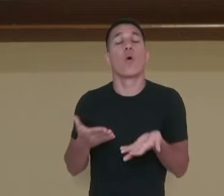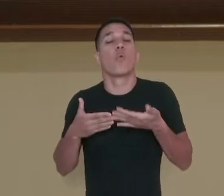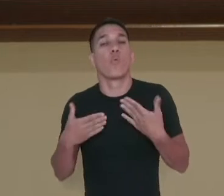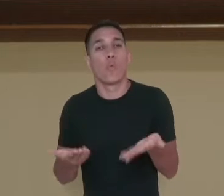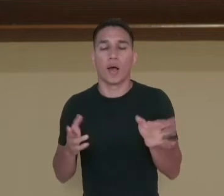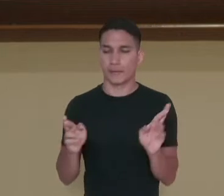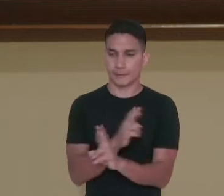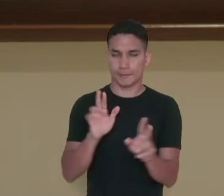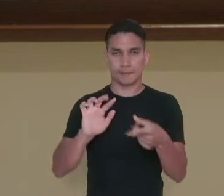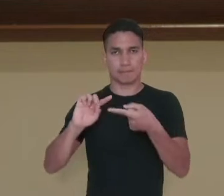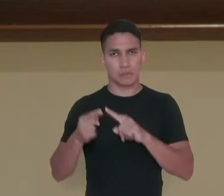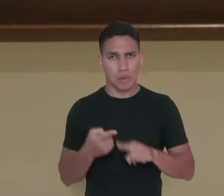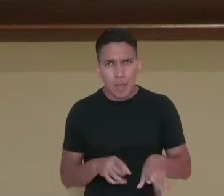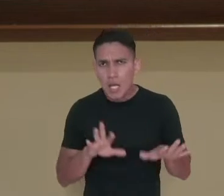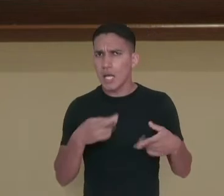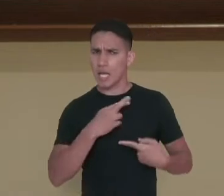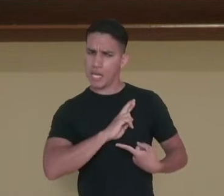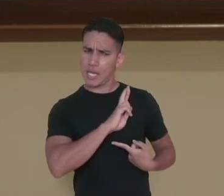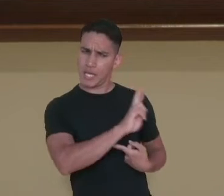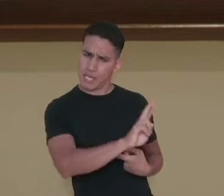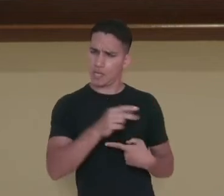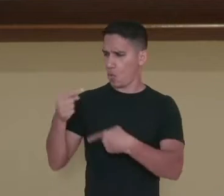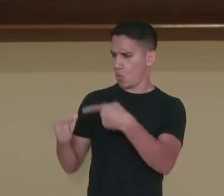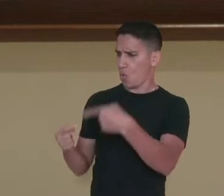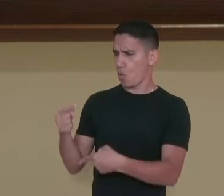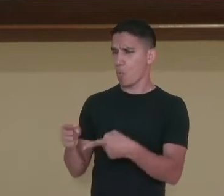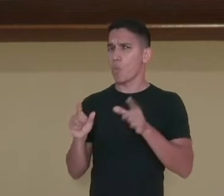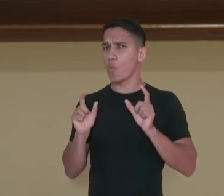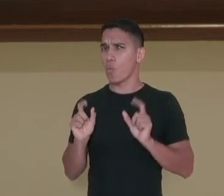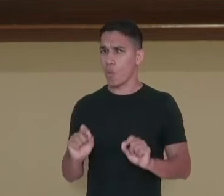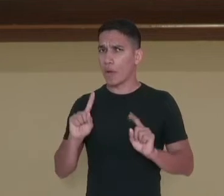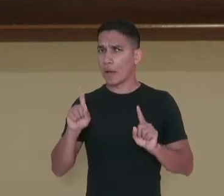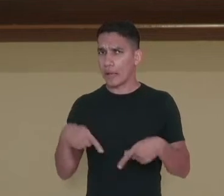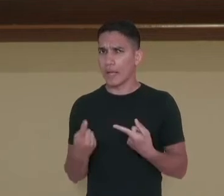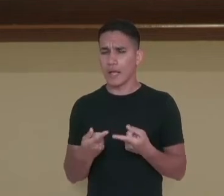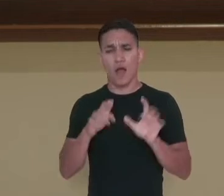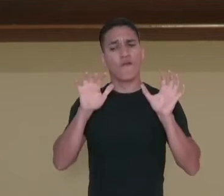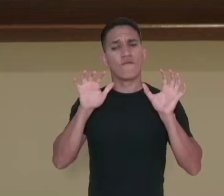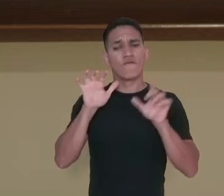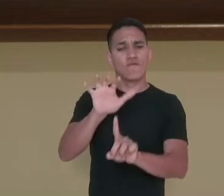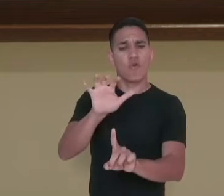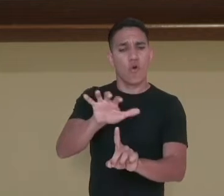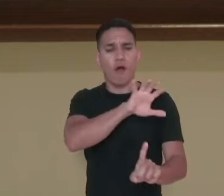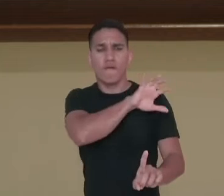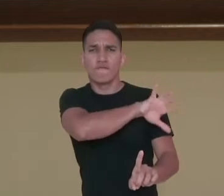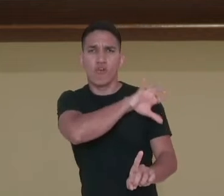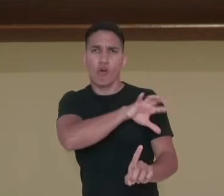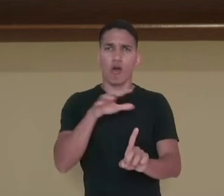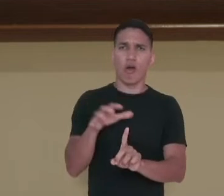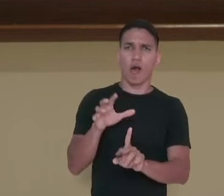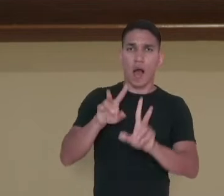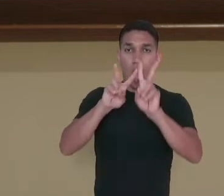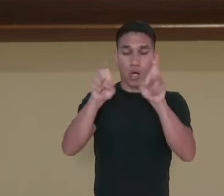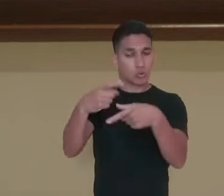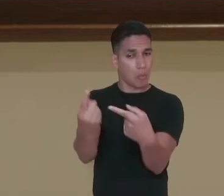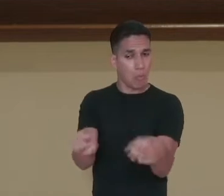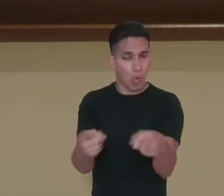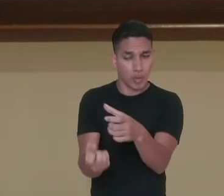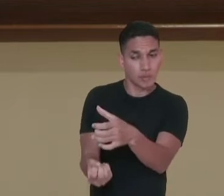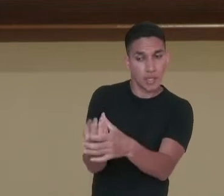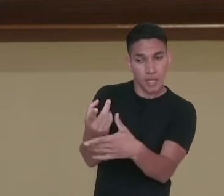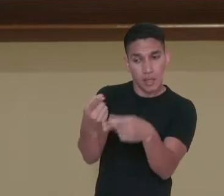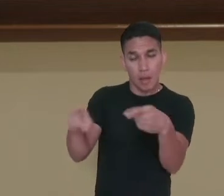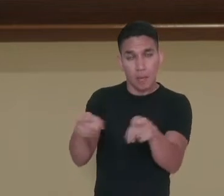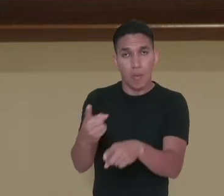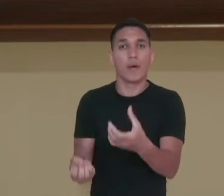religião e política, interfere na música, na construção